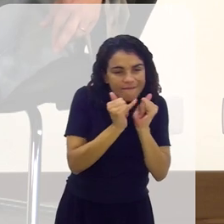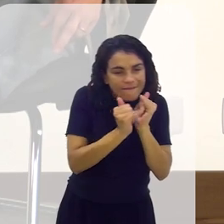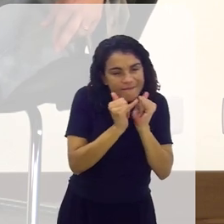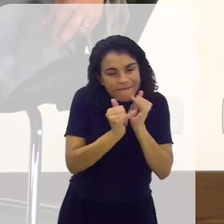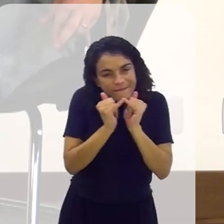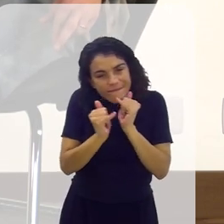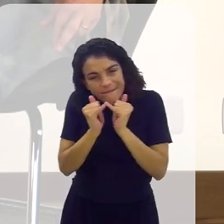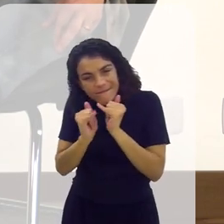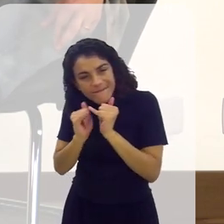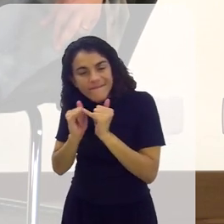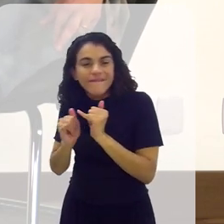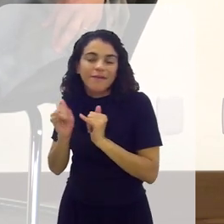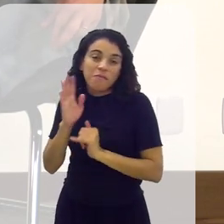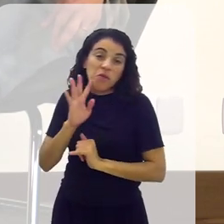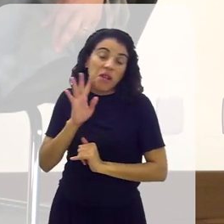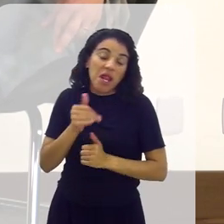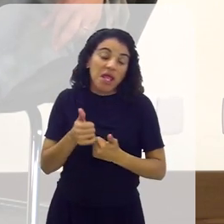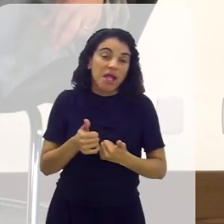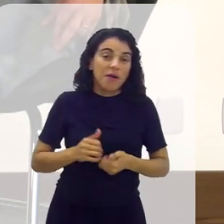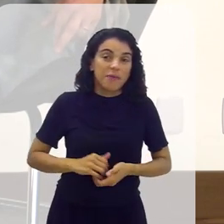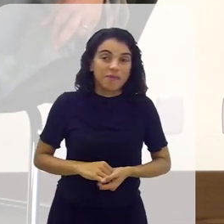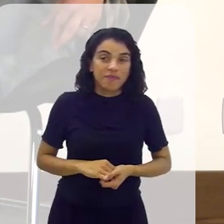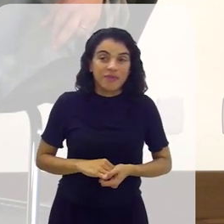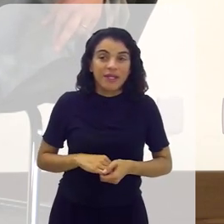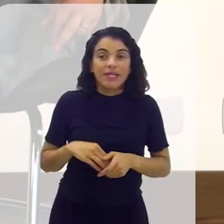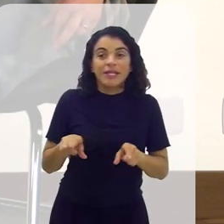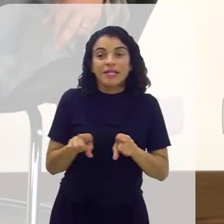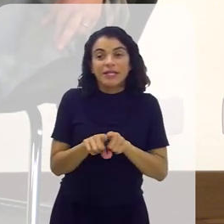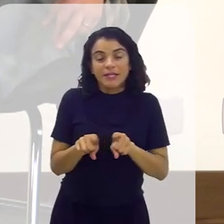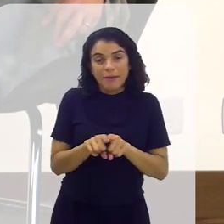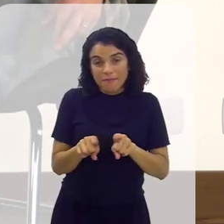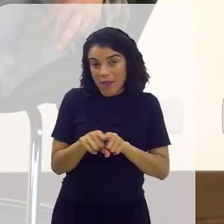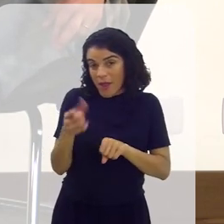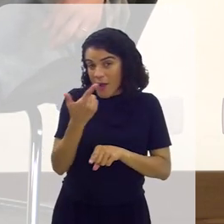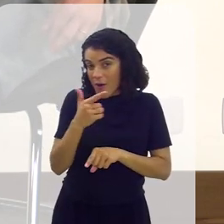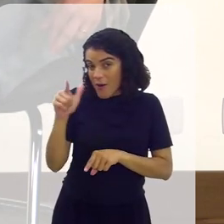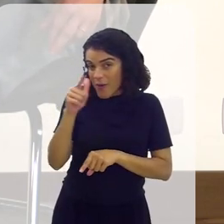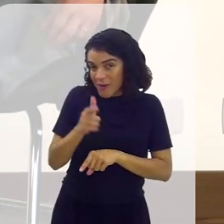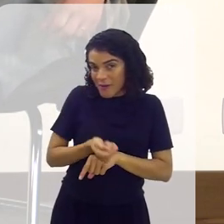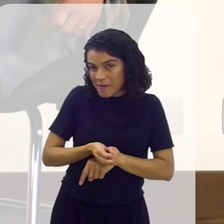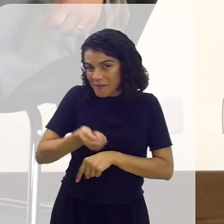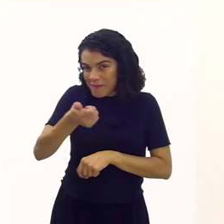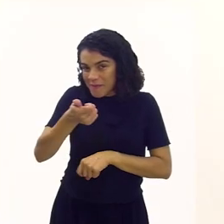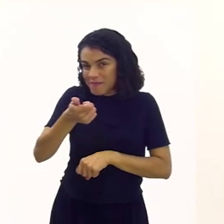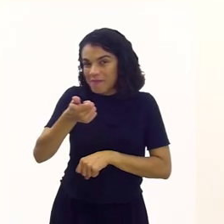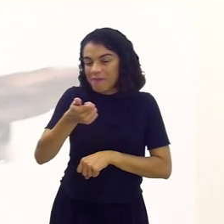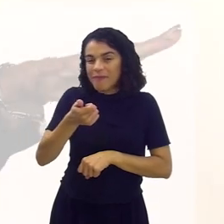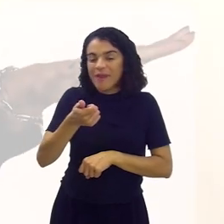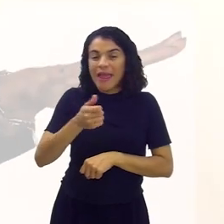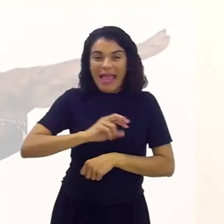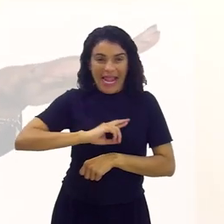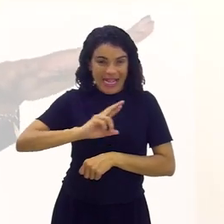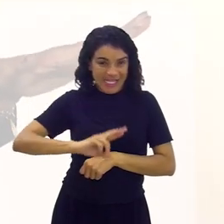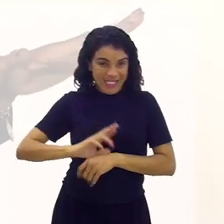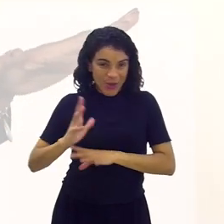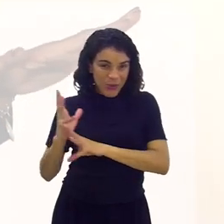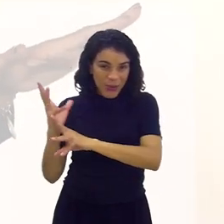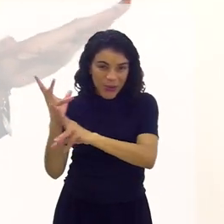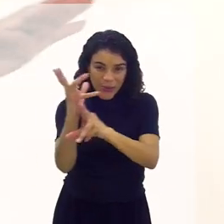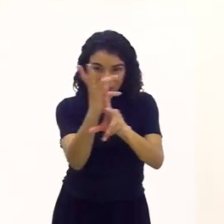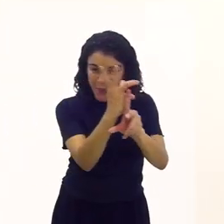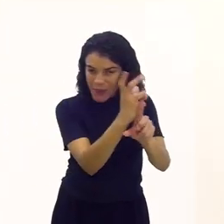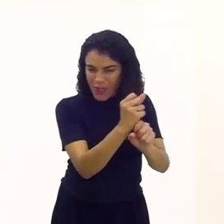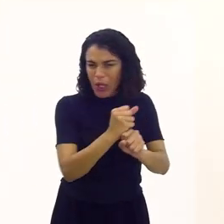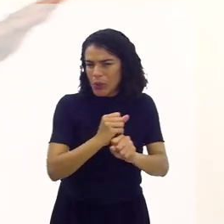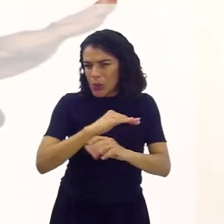pequenininhas, que são muito legais. Vou te dizer uma outra coisa. De todas as religiões,